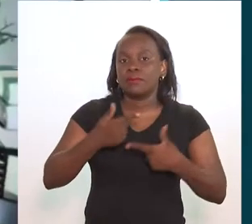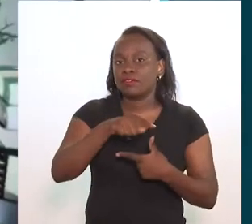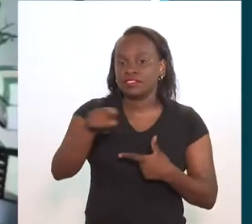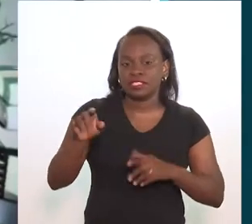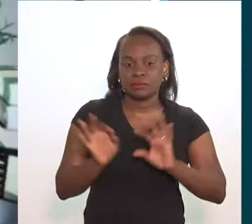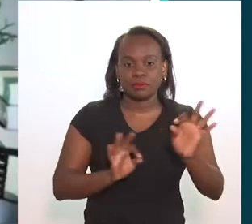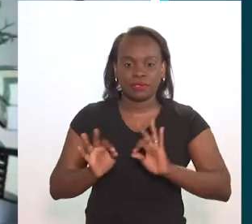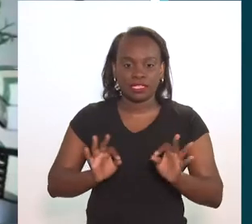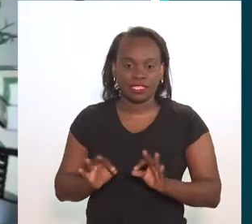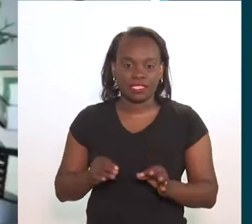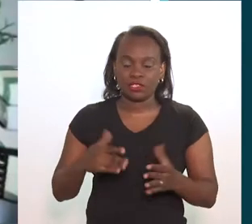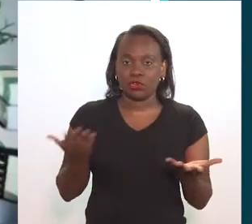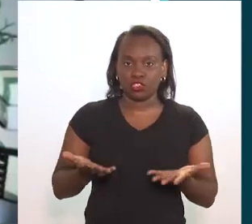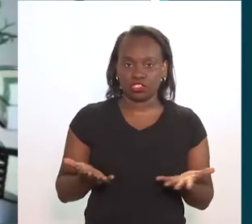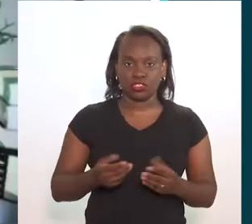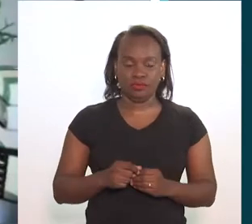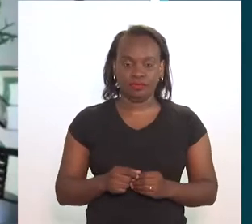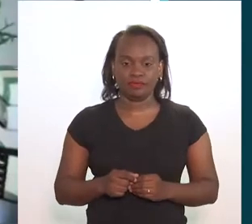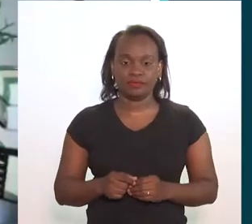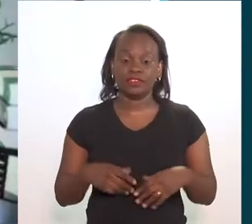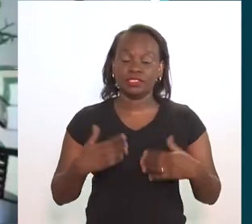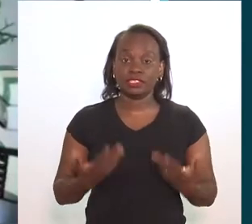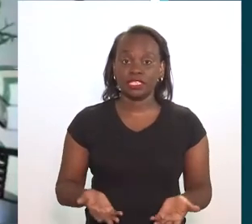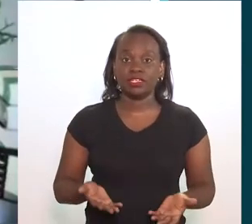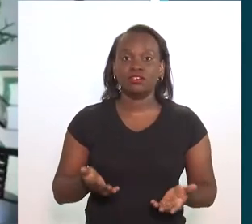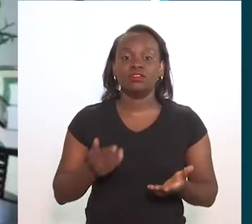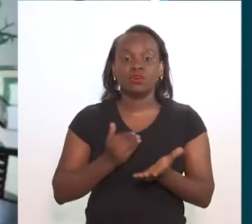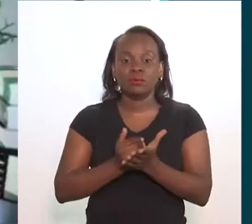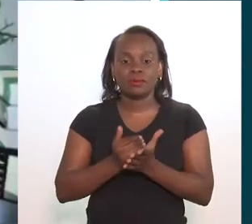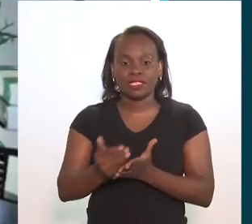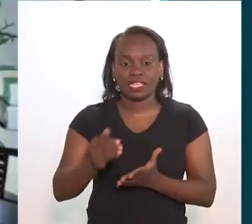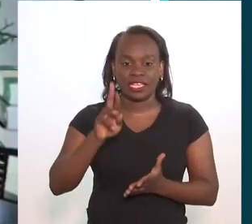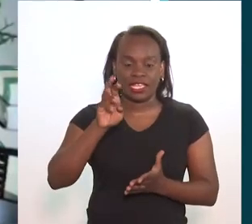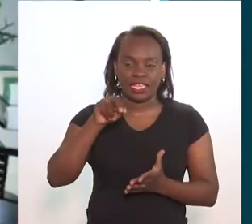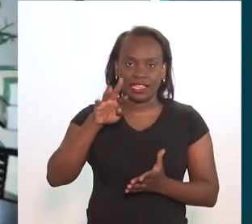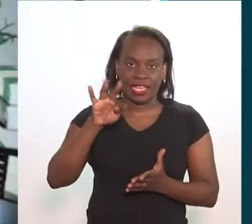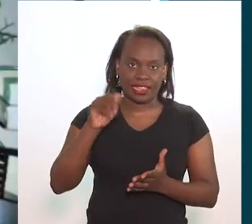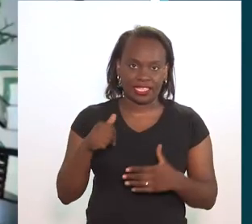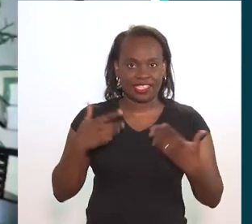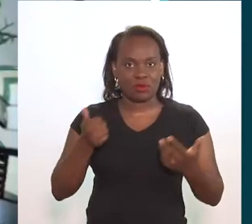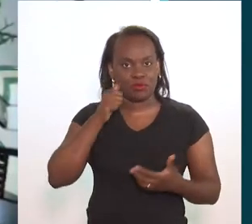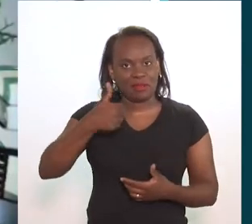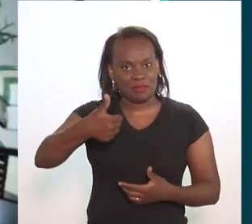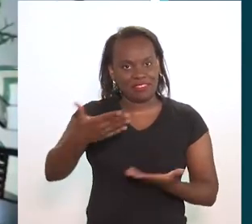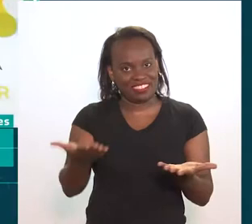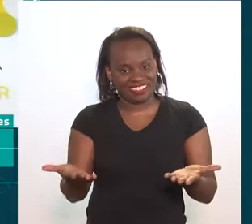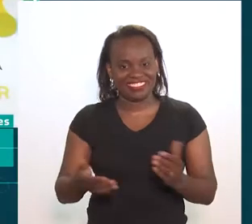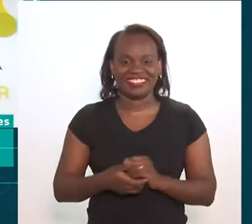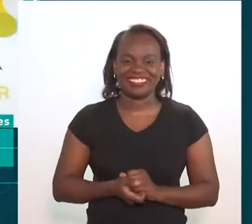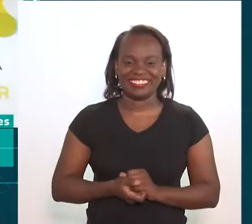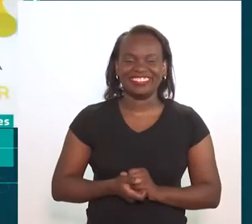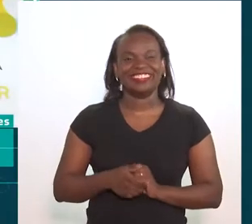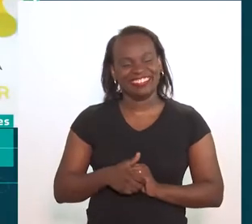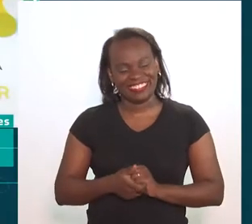trabalho que vocês vêm desenvolvido atualmente, né? Então, vamos começar pela Renata, então. Primeiras damas.